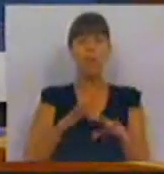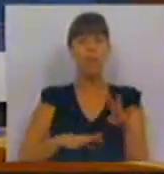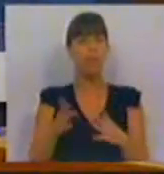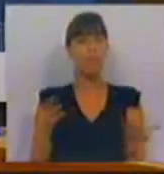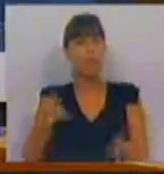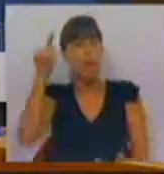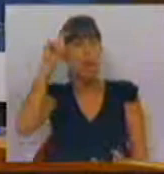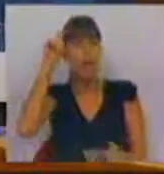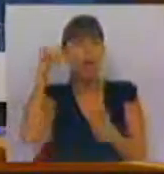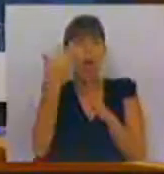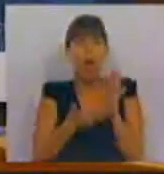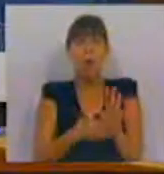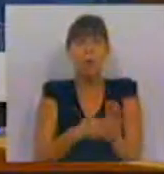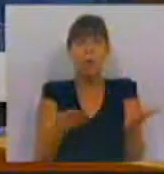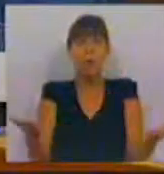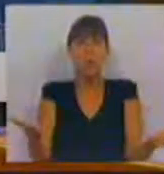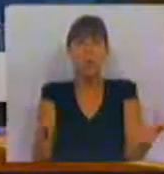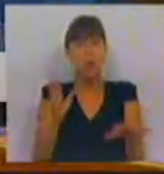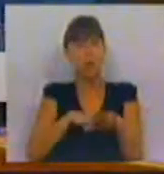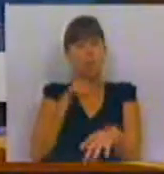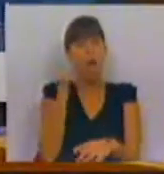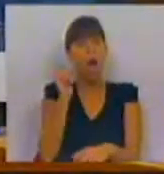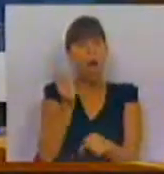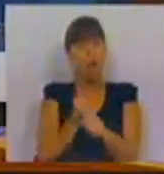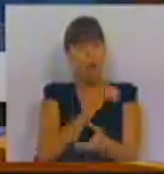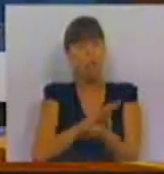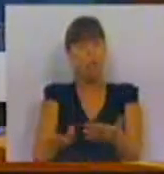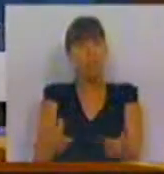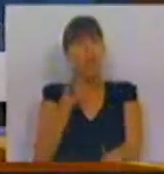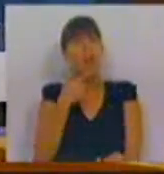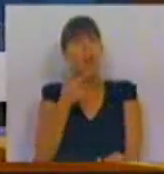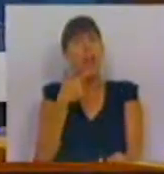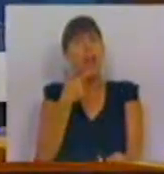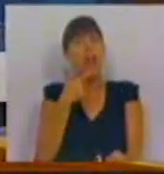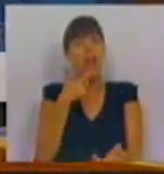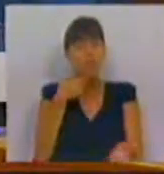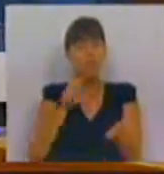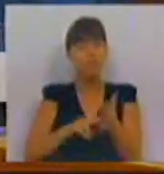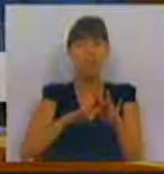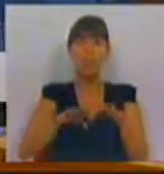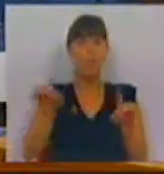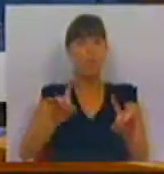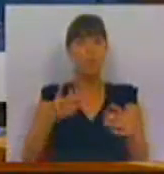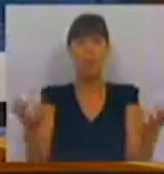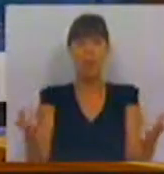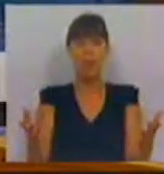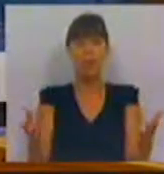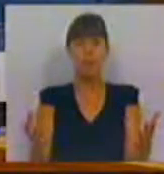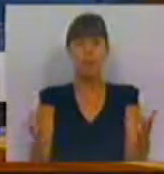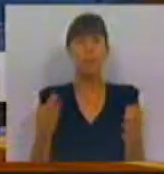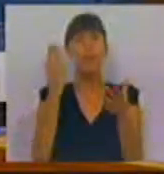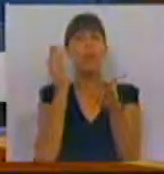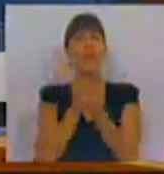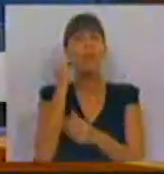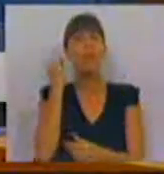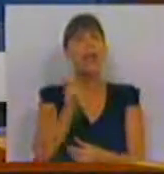respeitando a Constituição. Por isso é que passa estes anos todos sem fazer, fala, fala, mas não faz. O